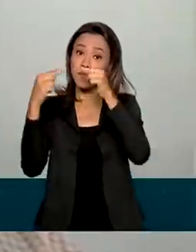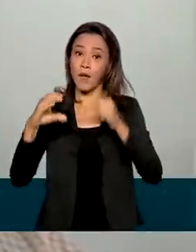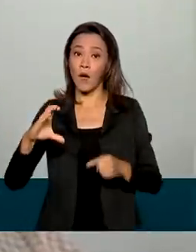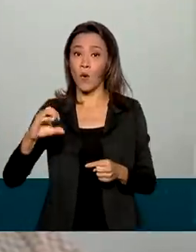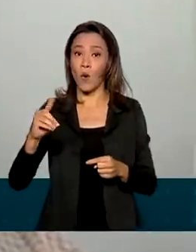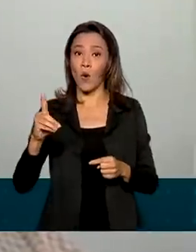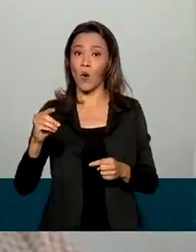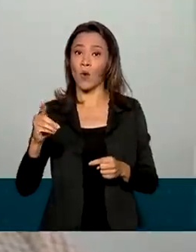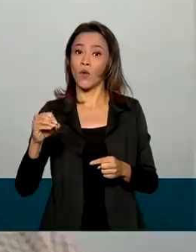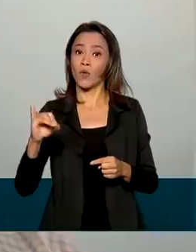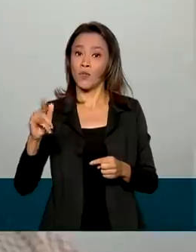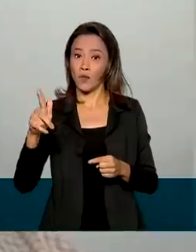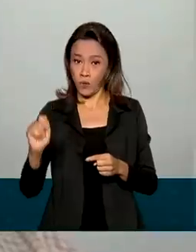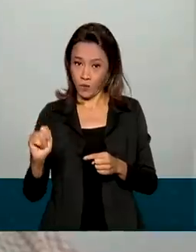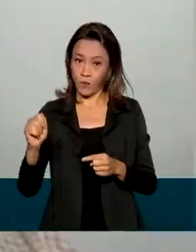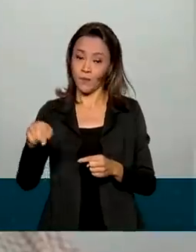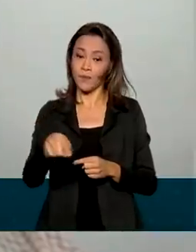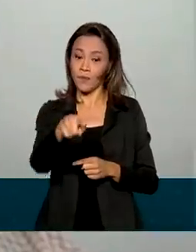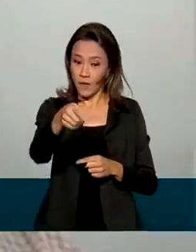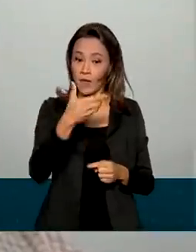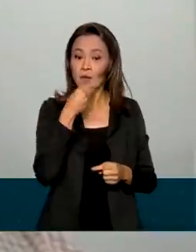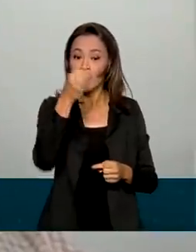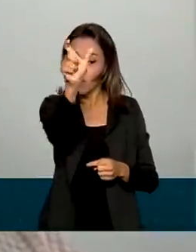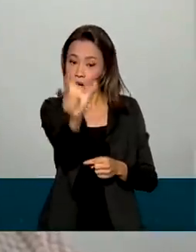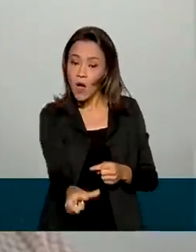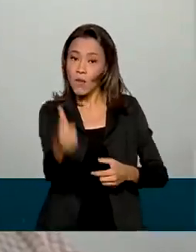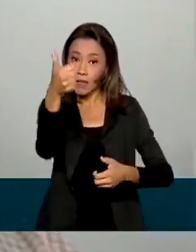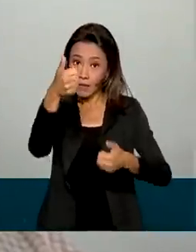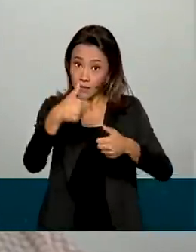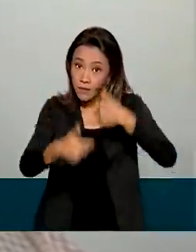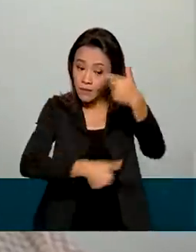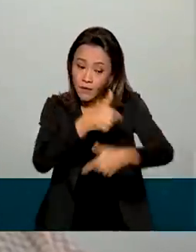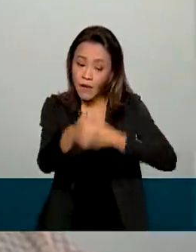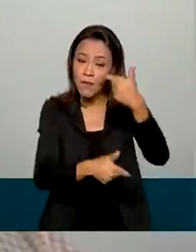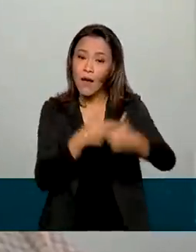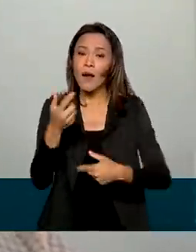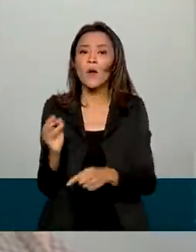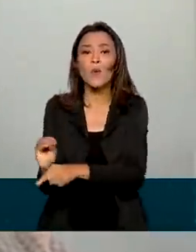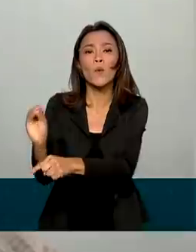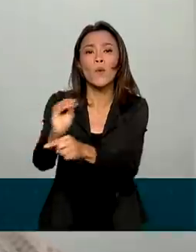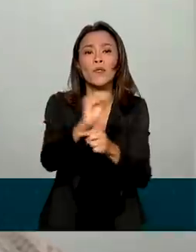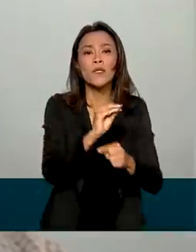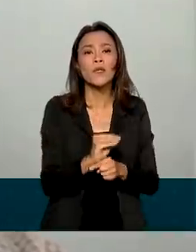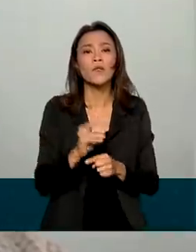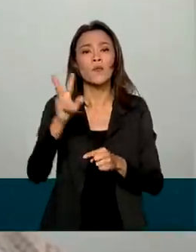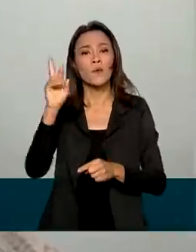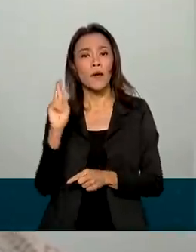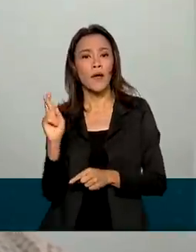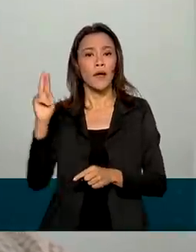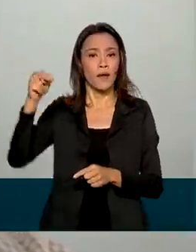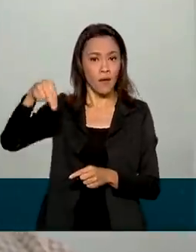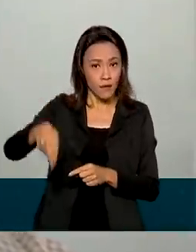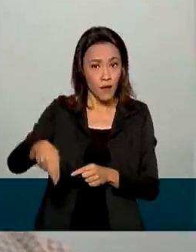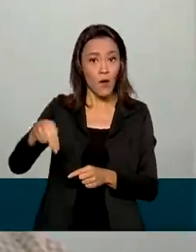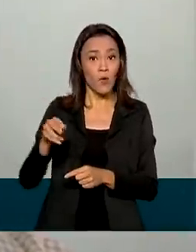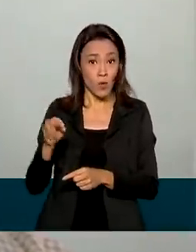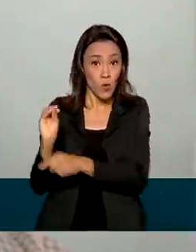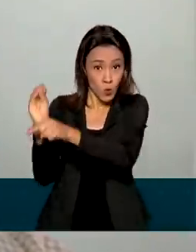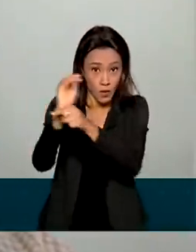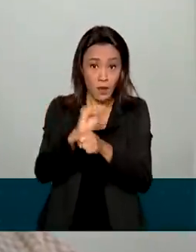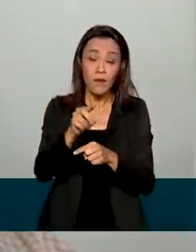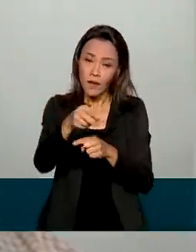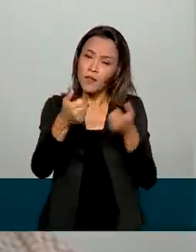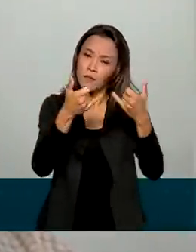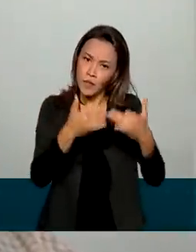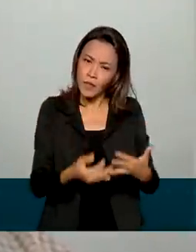O engenheiro florestal Alencar, que trabalha na restauração da Mata Atlântica no Rio Grande do Norte, confirma os benefícios do